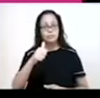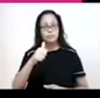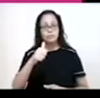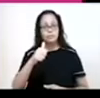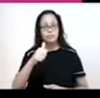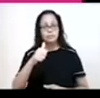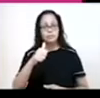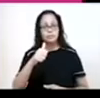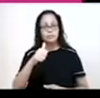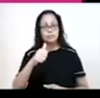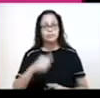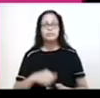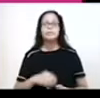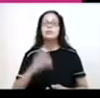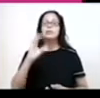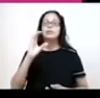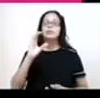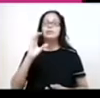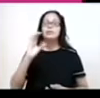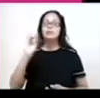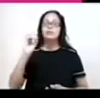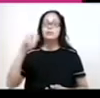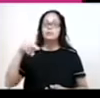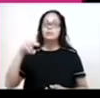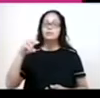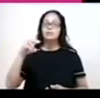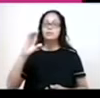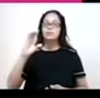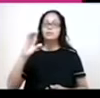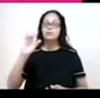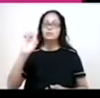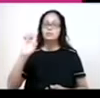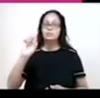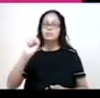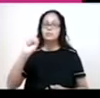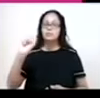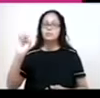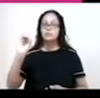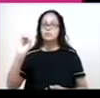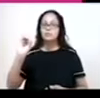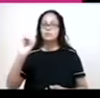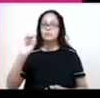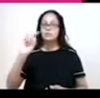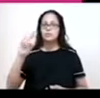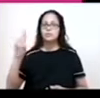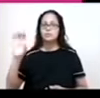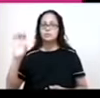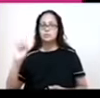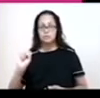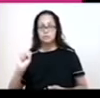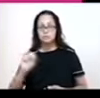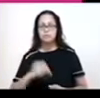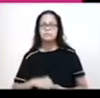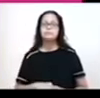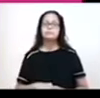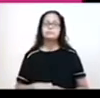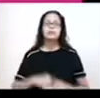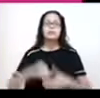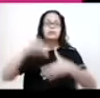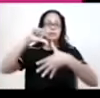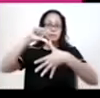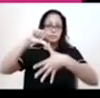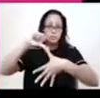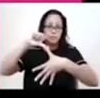unidades são possessões. E a extensão é de 0,7 milhões de quilômetros quadrados. E a América do Sul, com 17,7 milhões